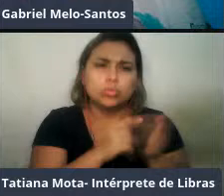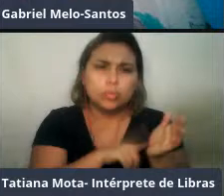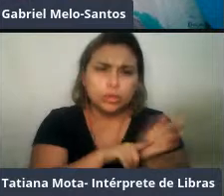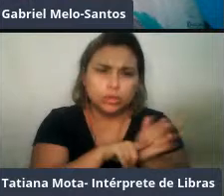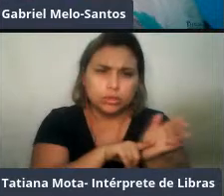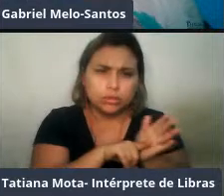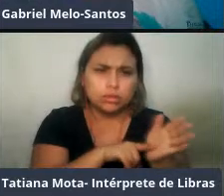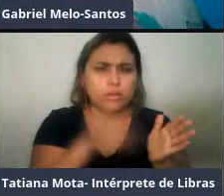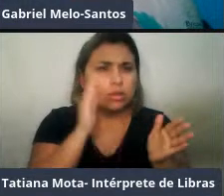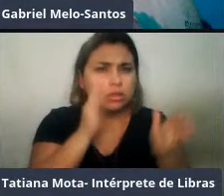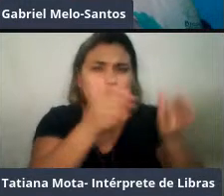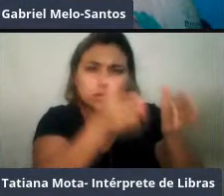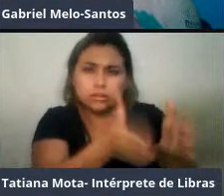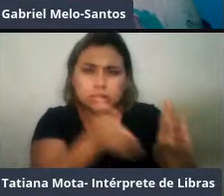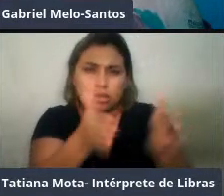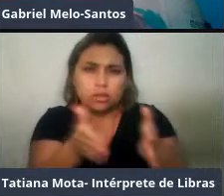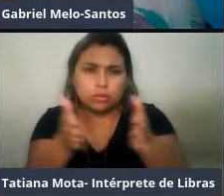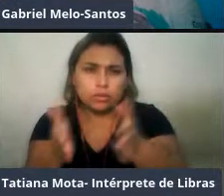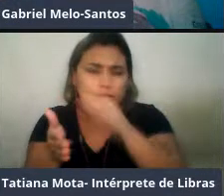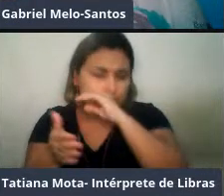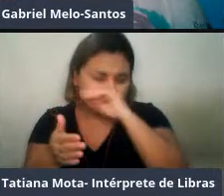descendentes que a gente chama de downsweeps.